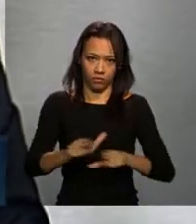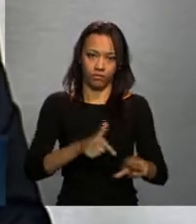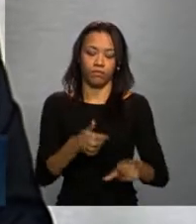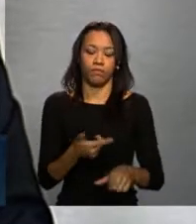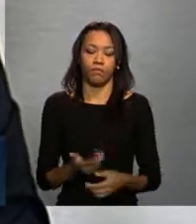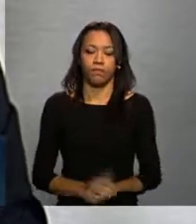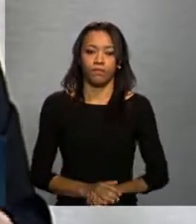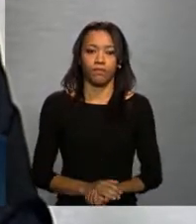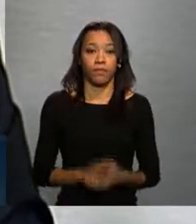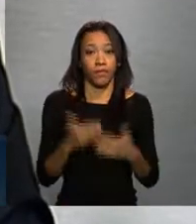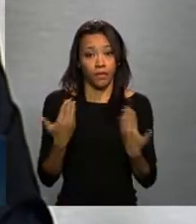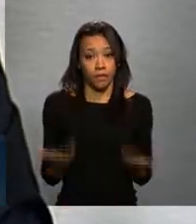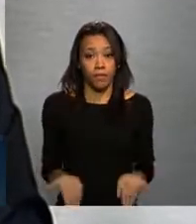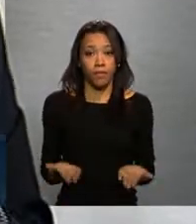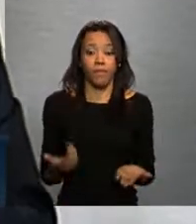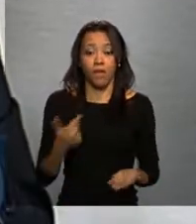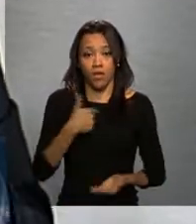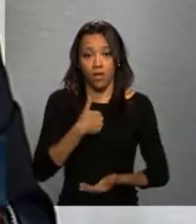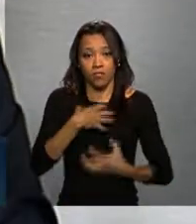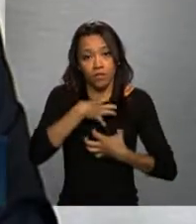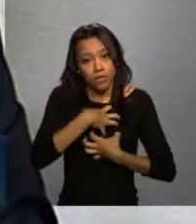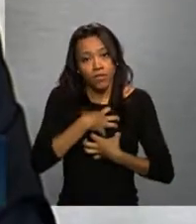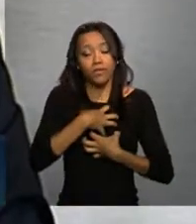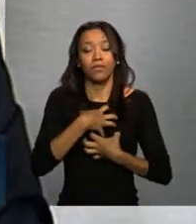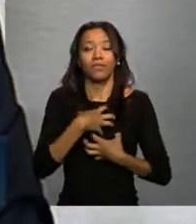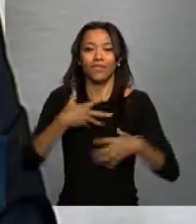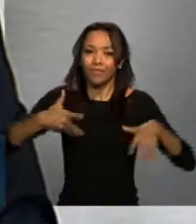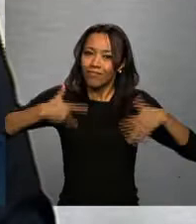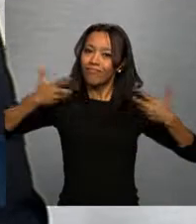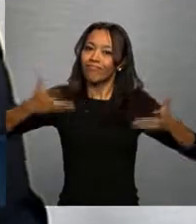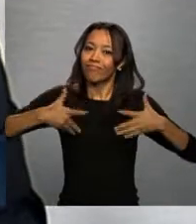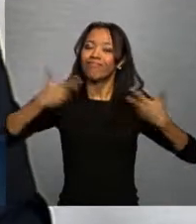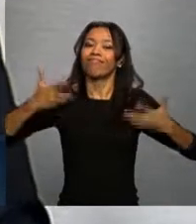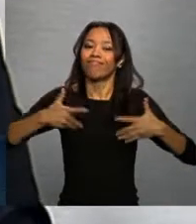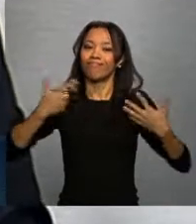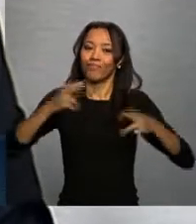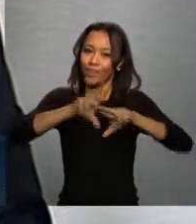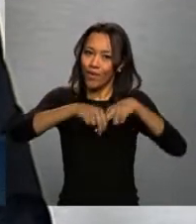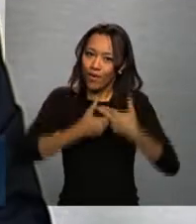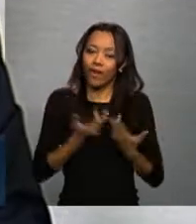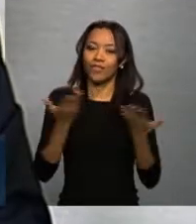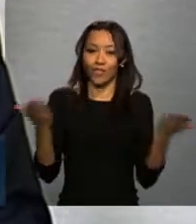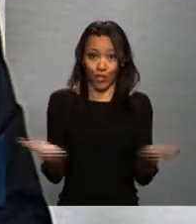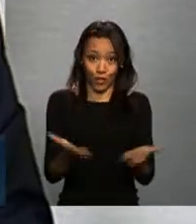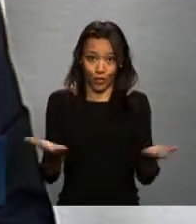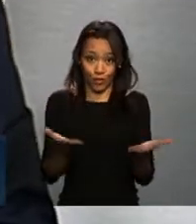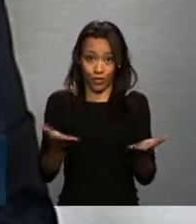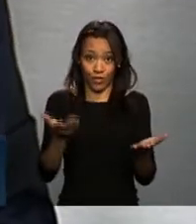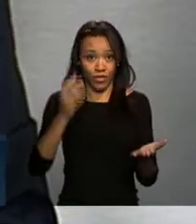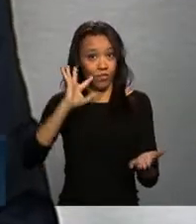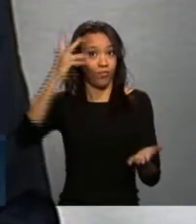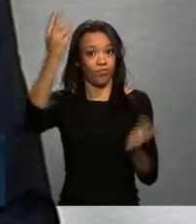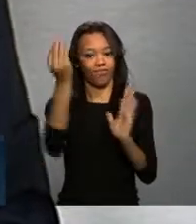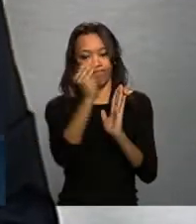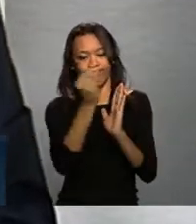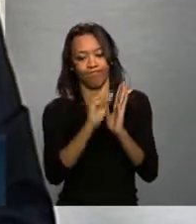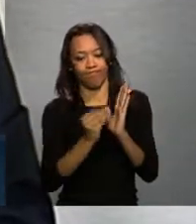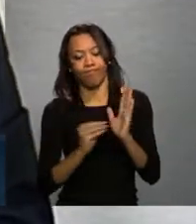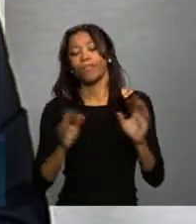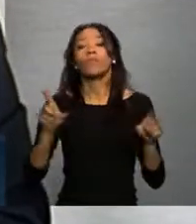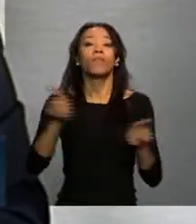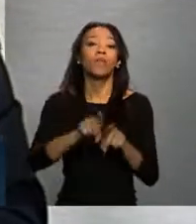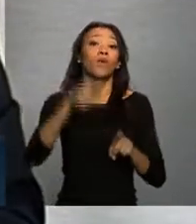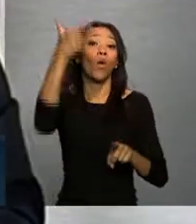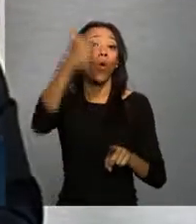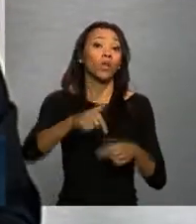produtos. Então, eu fico muito animado com esse encaminhamento que a gente está dando. Eu quero também chamar a